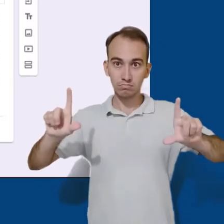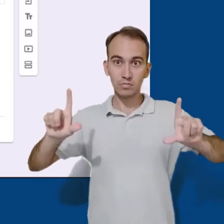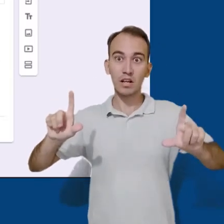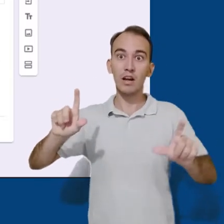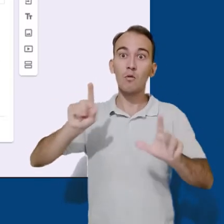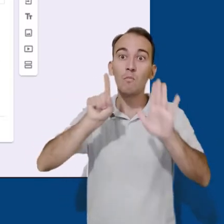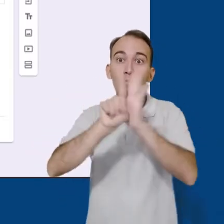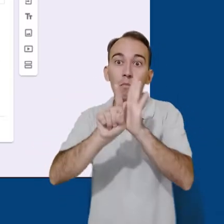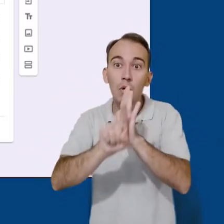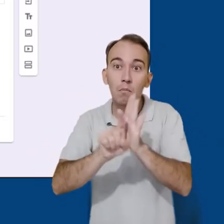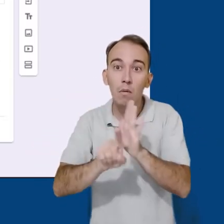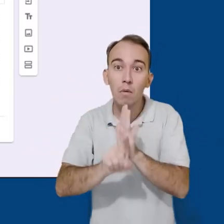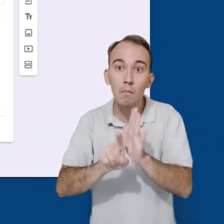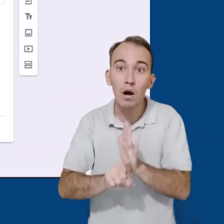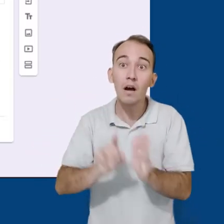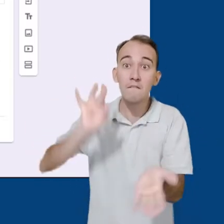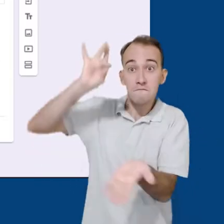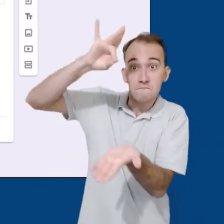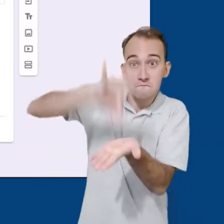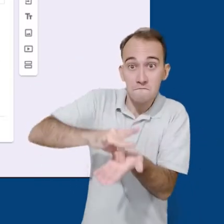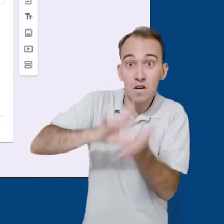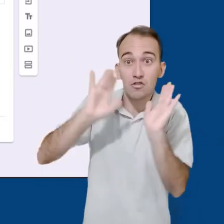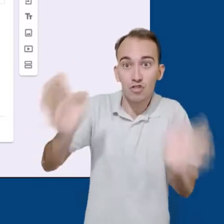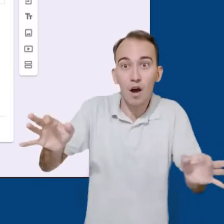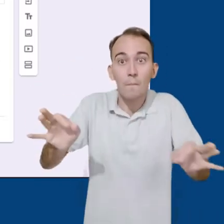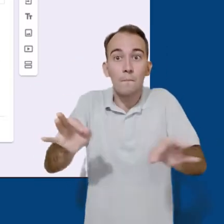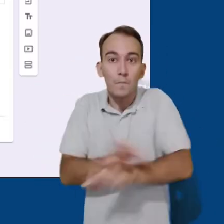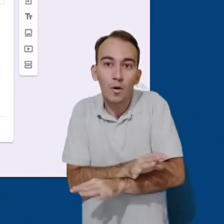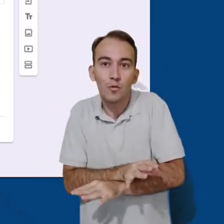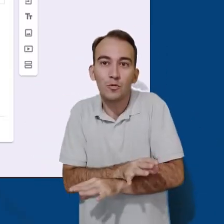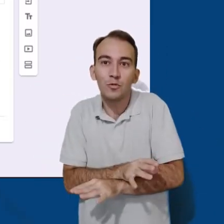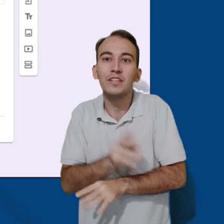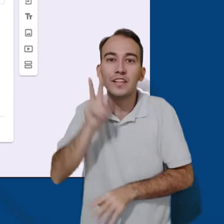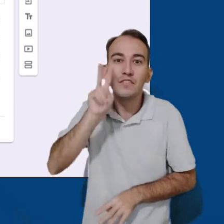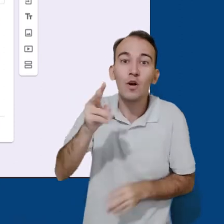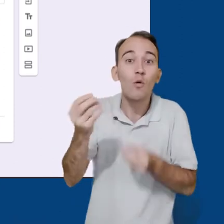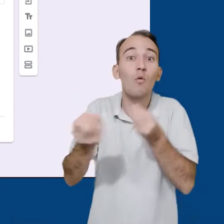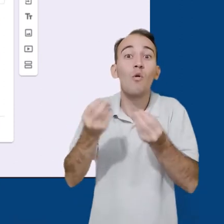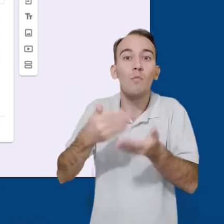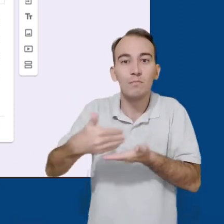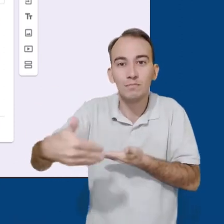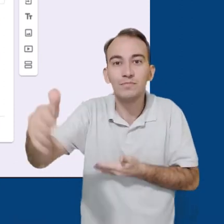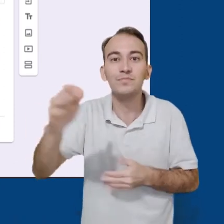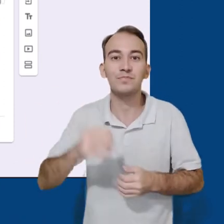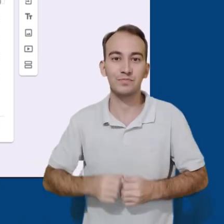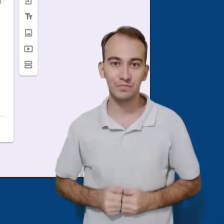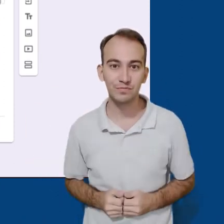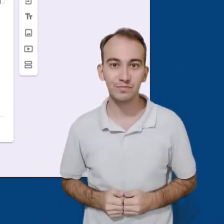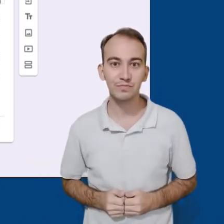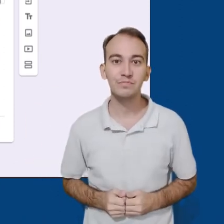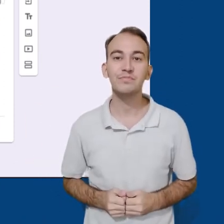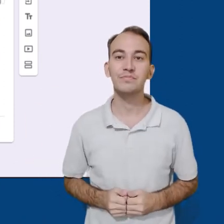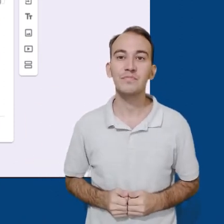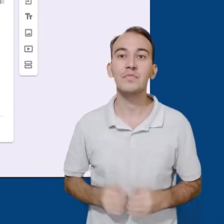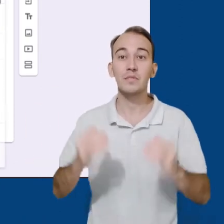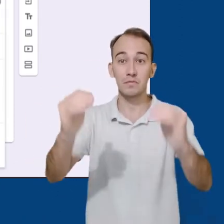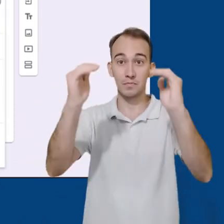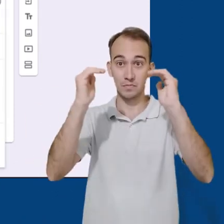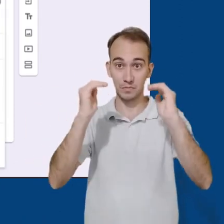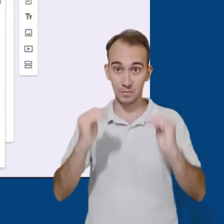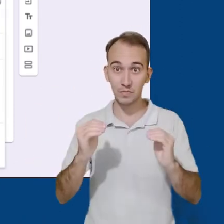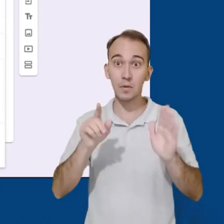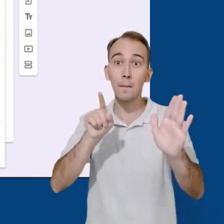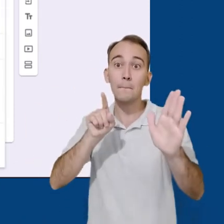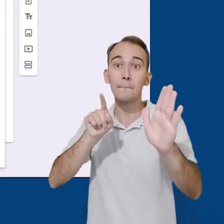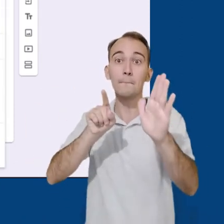Ao lado do título da pergunta, temos uma caixa de opções. Por ela, podemos alterar o tipo de pergunta. A primeira de todas dá